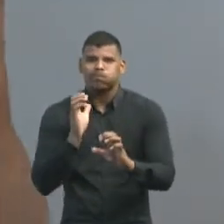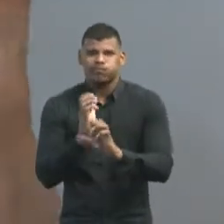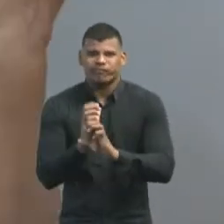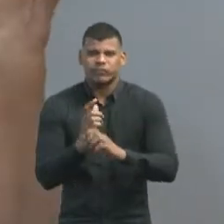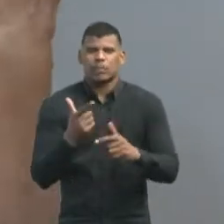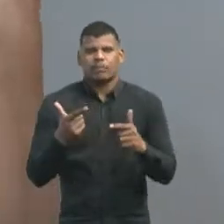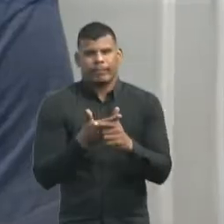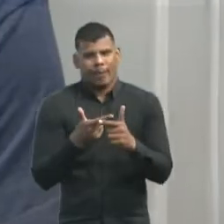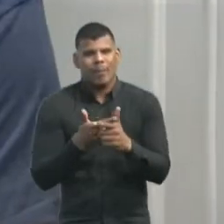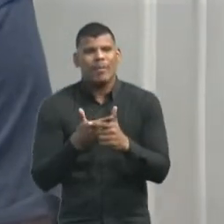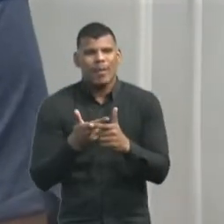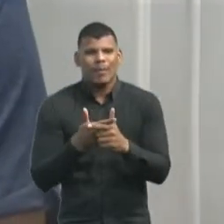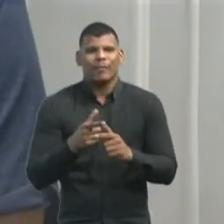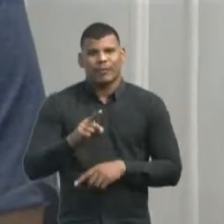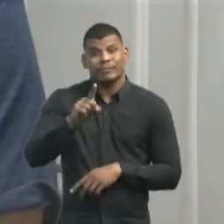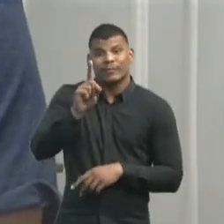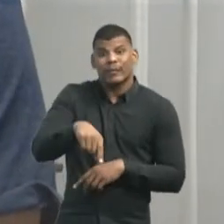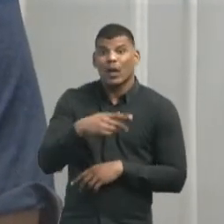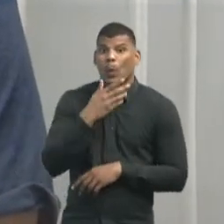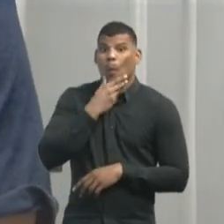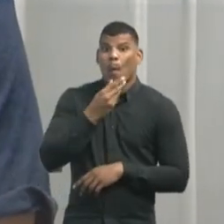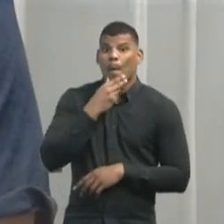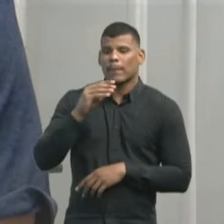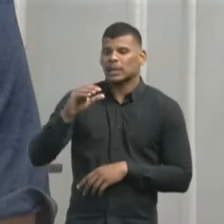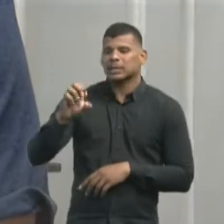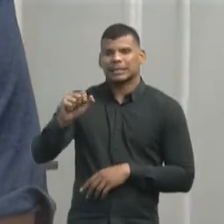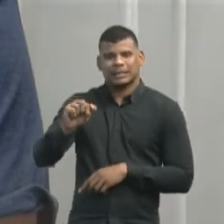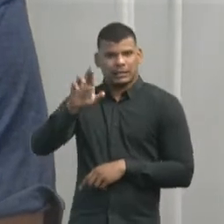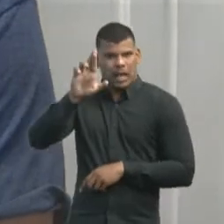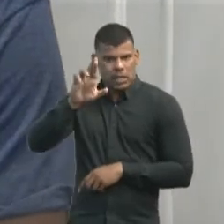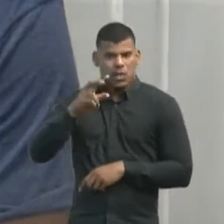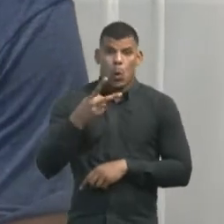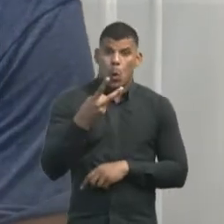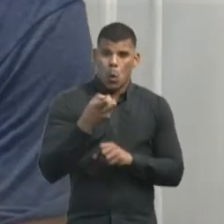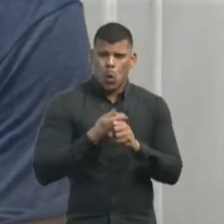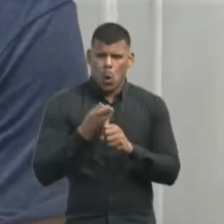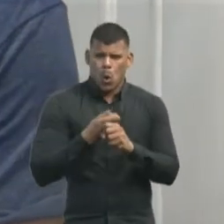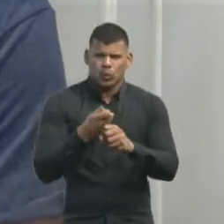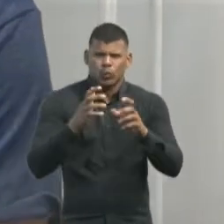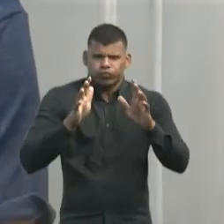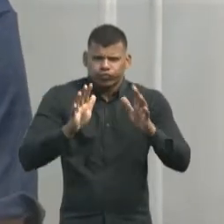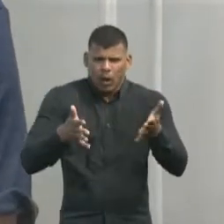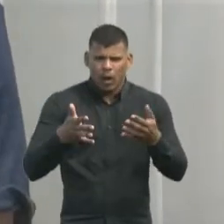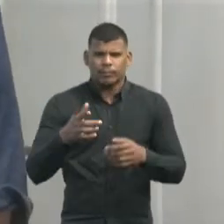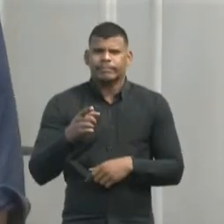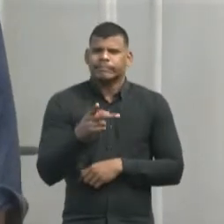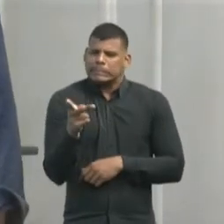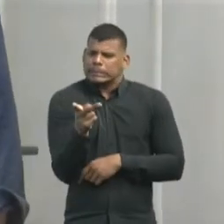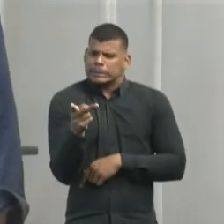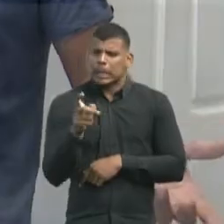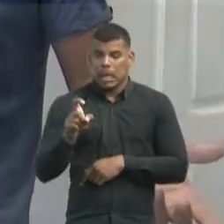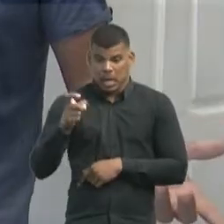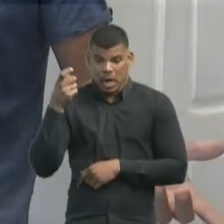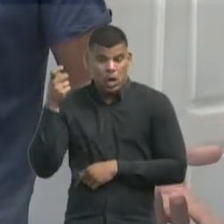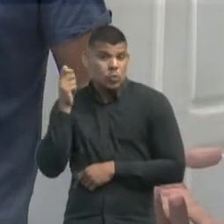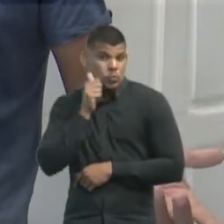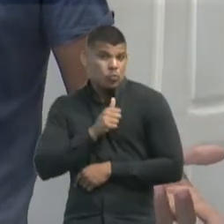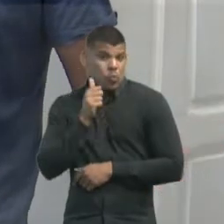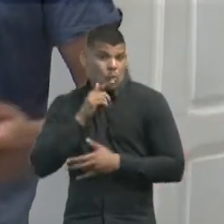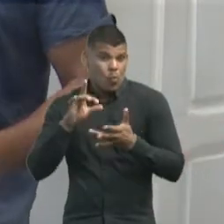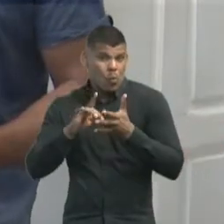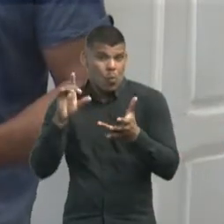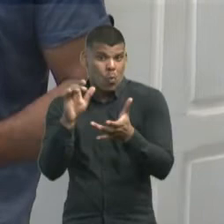Foi o caso do César Nascimento. Há quase dois anos, ele e a ex-companheira dele não